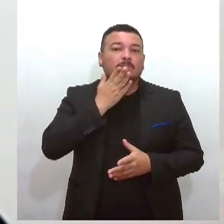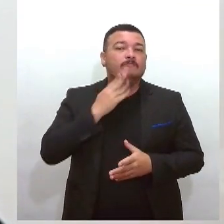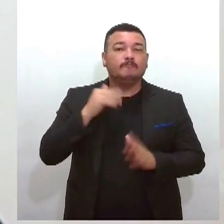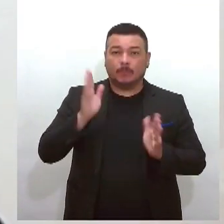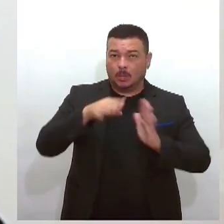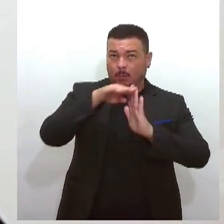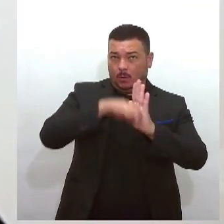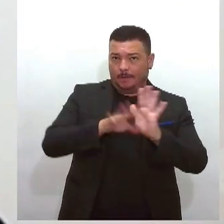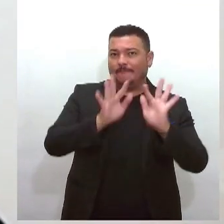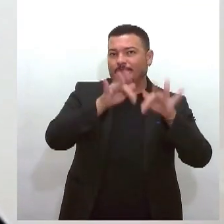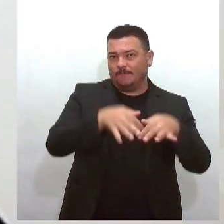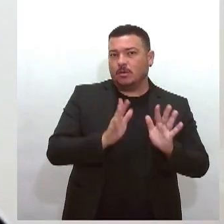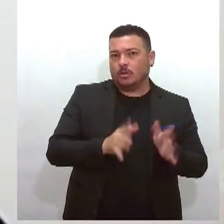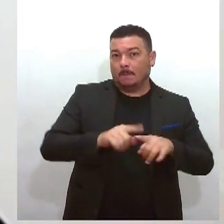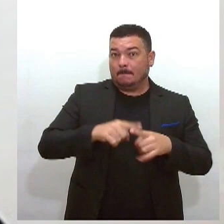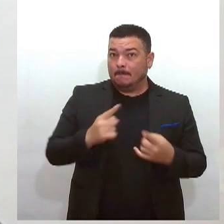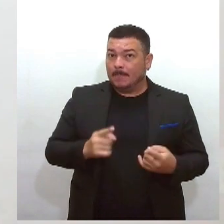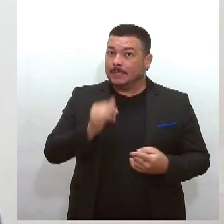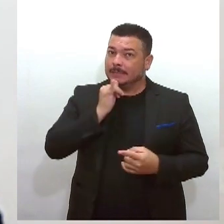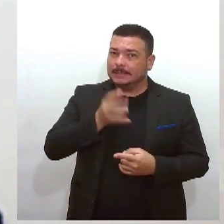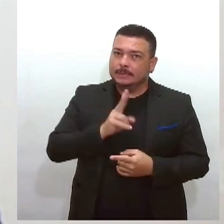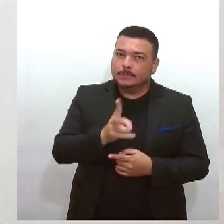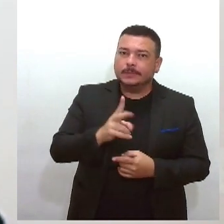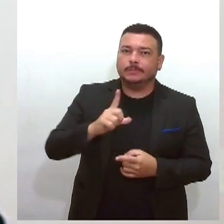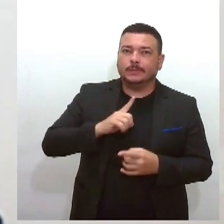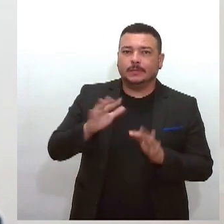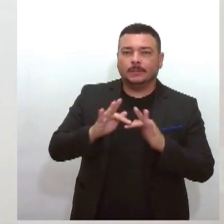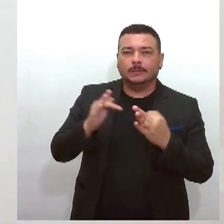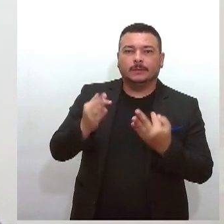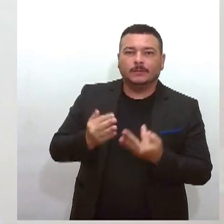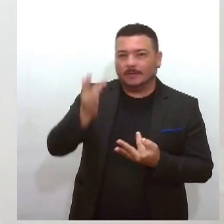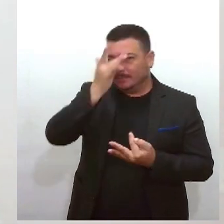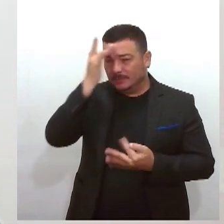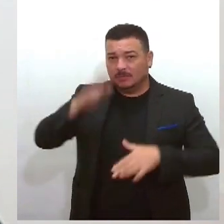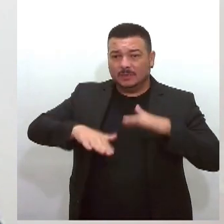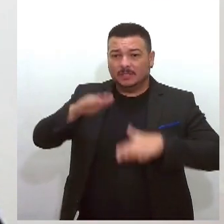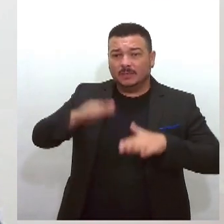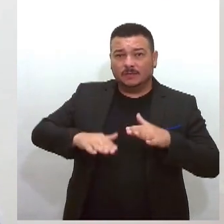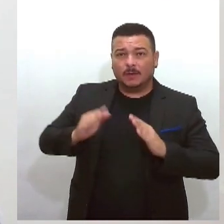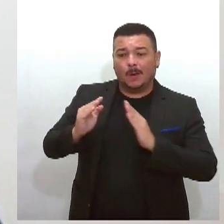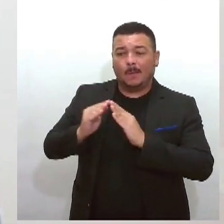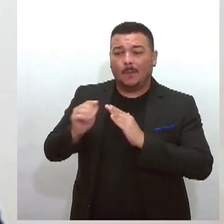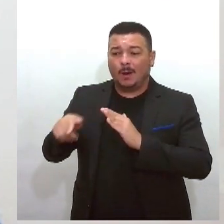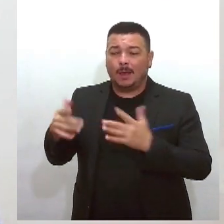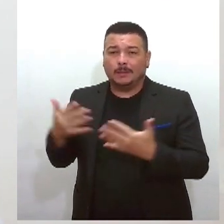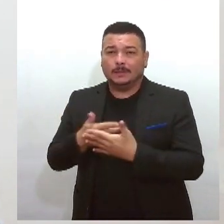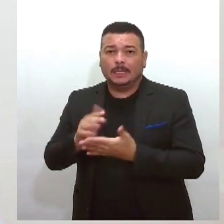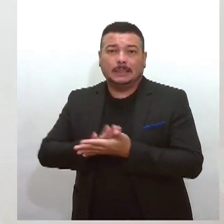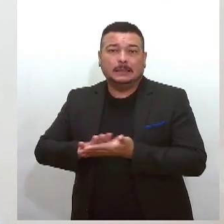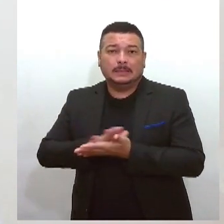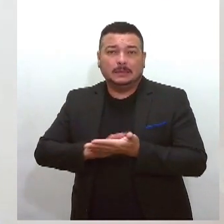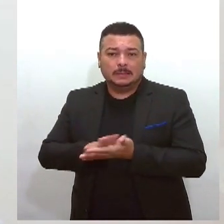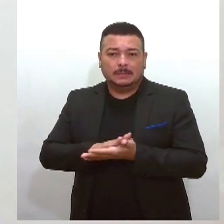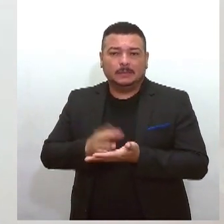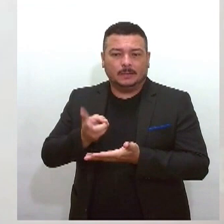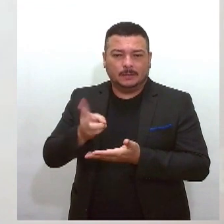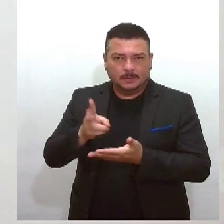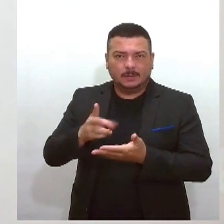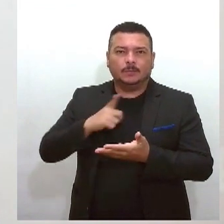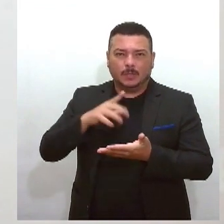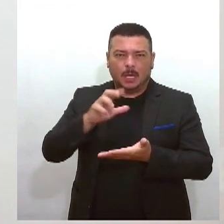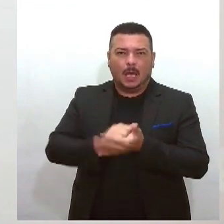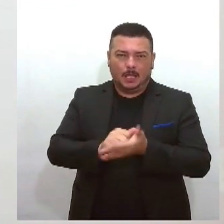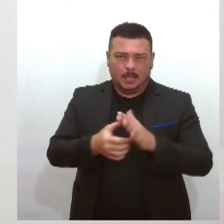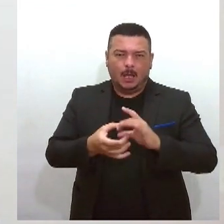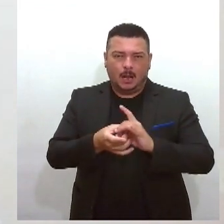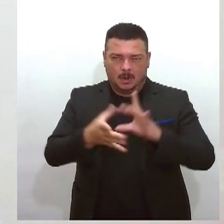Mas, como sempre tem aquelas pessoas que às vezes não estão mais morando naquela cidade, aí a gente sempre deixa um cadastro reserva já preparado